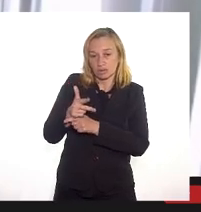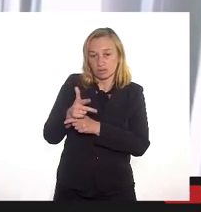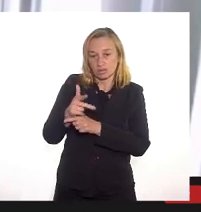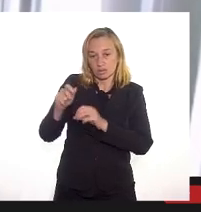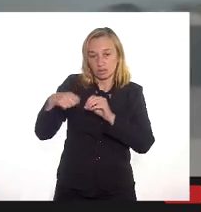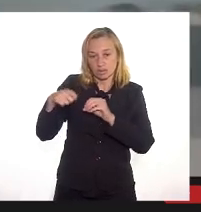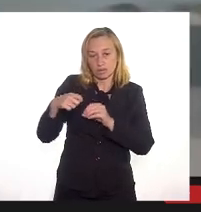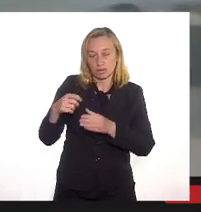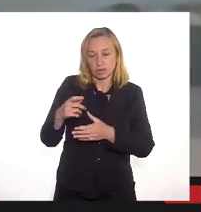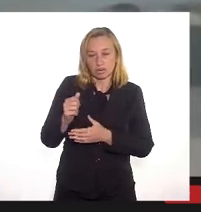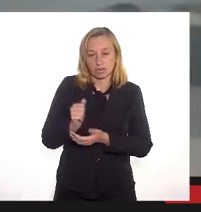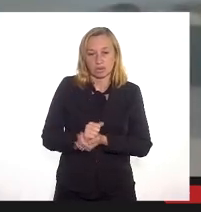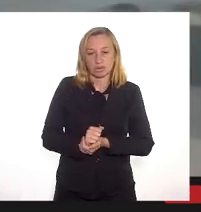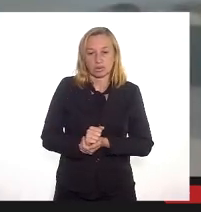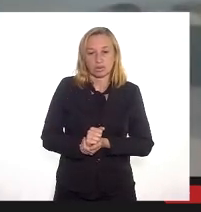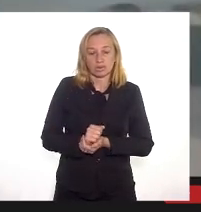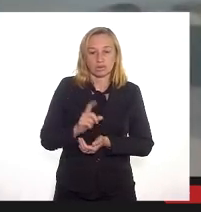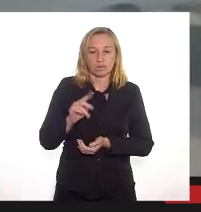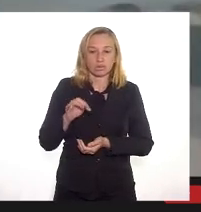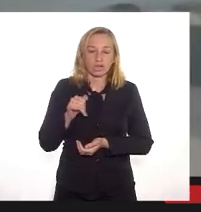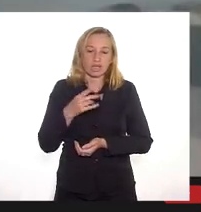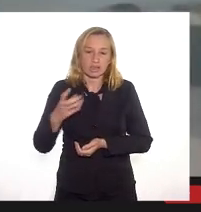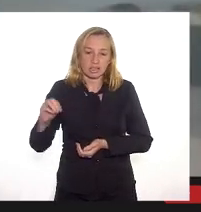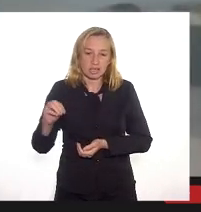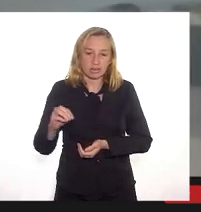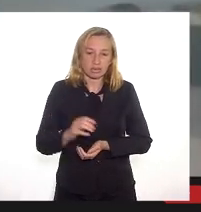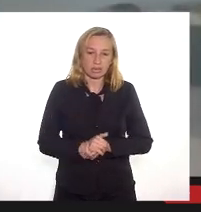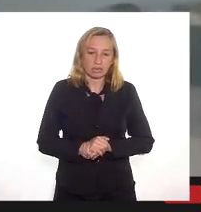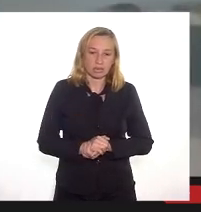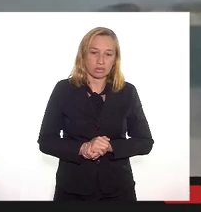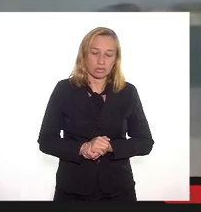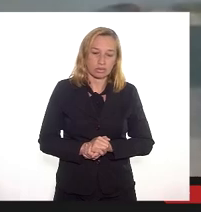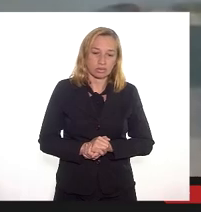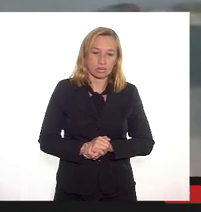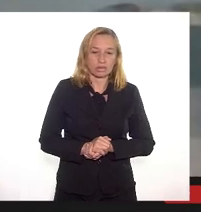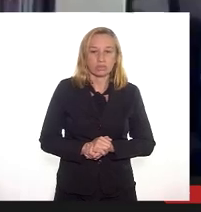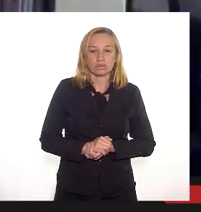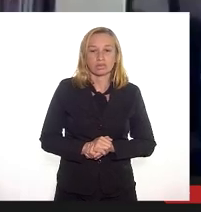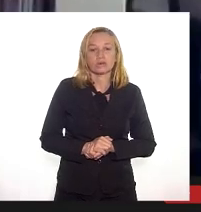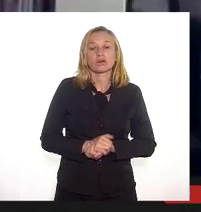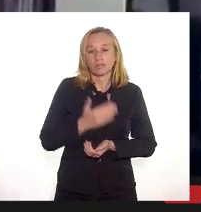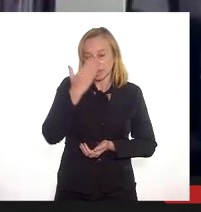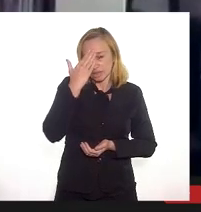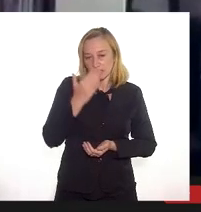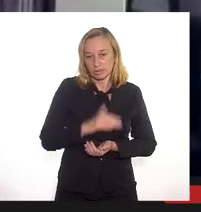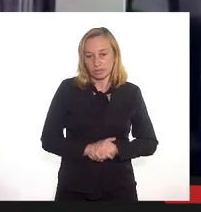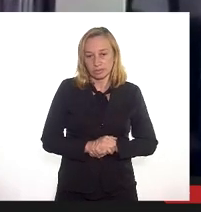Público amortecimento de inundações zona de amortecimento de inundações deputado tá legal obrigado